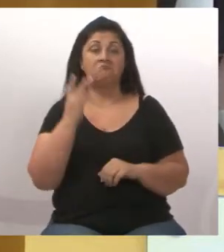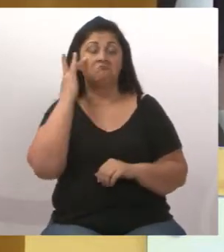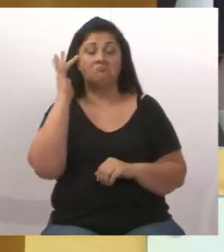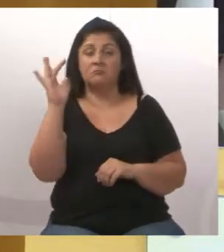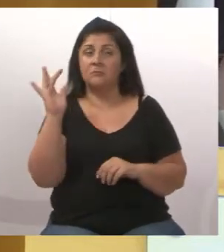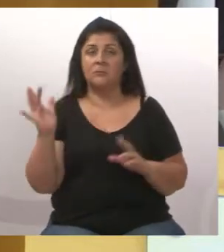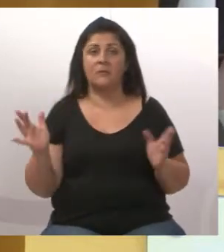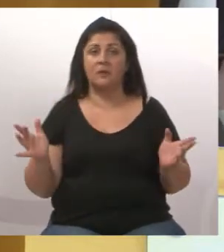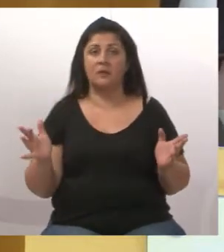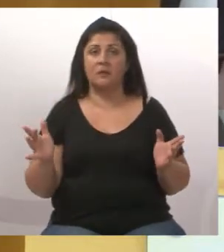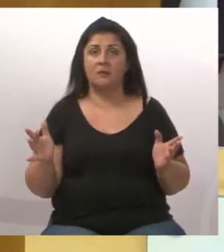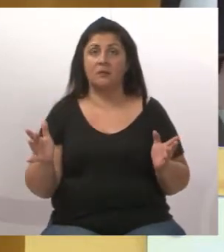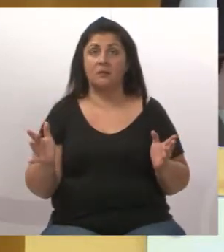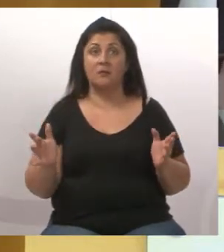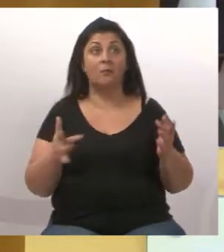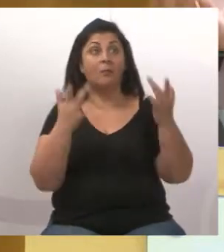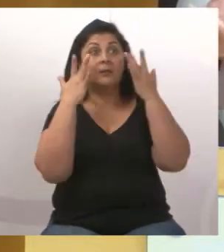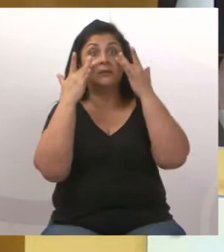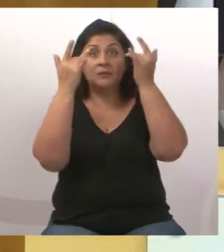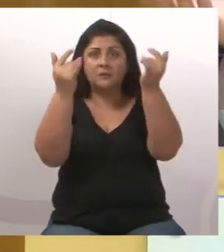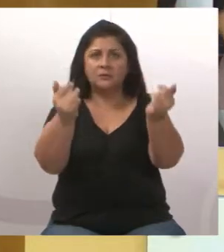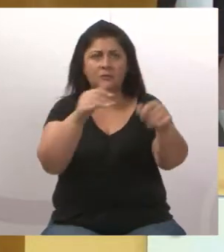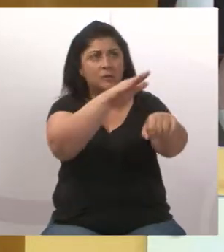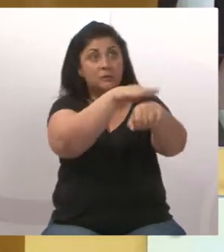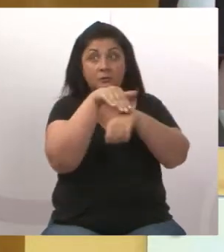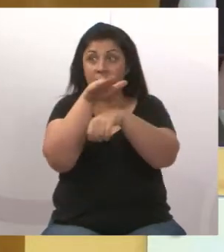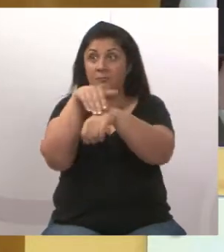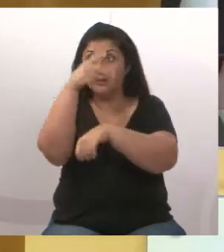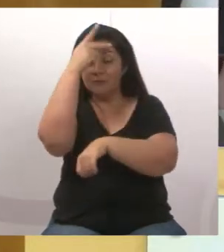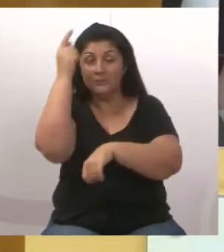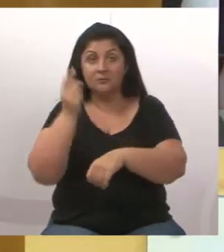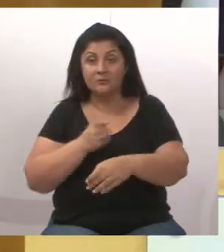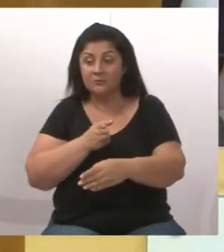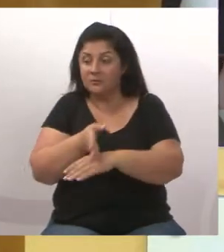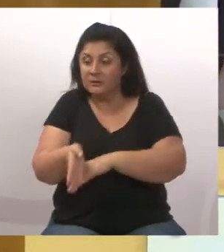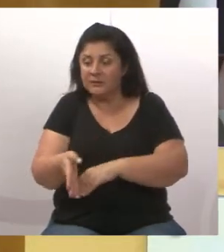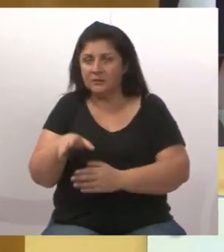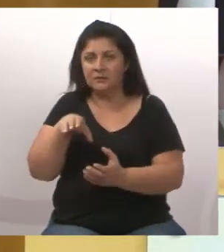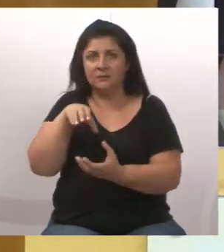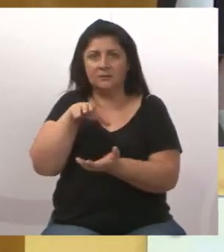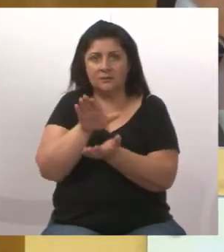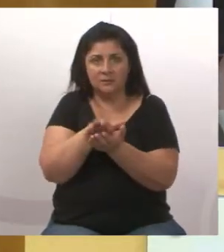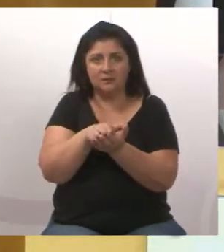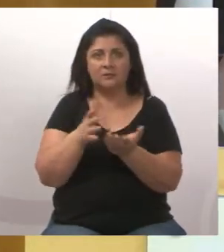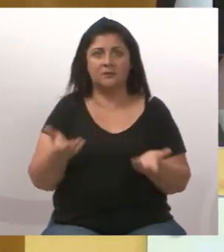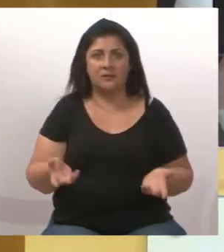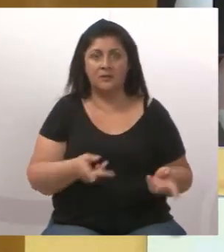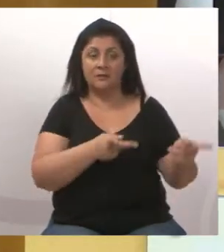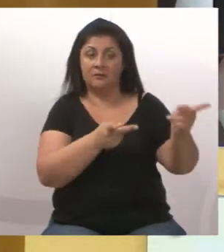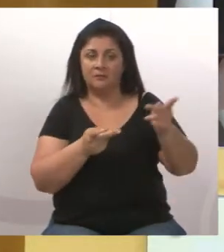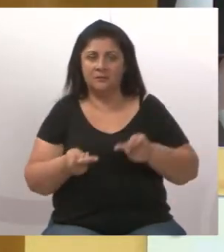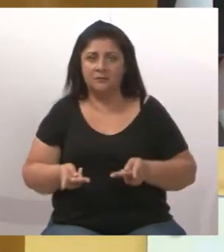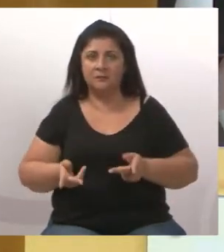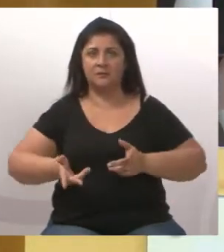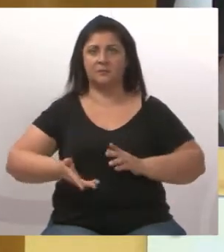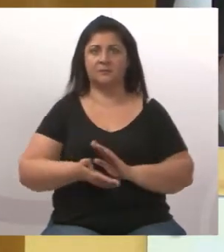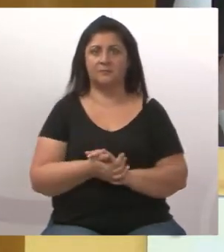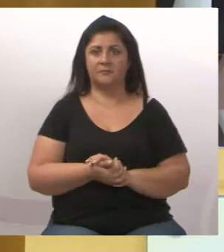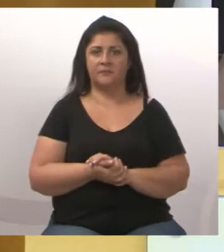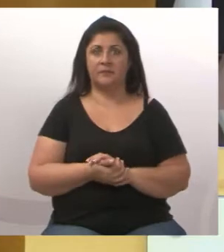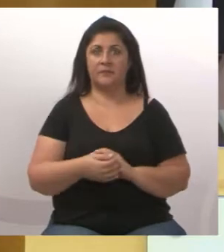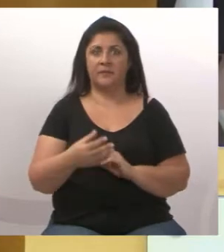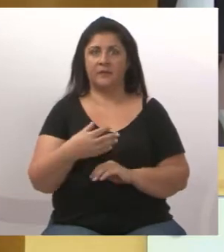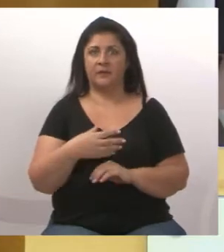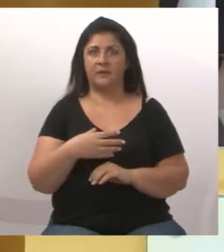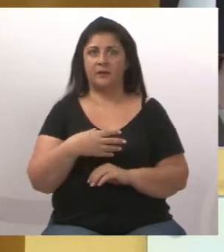aí um atrativo de chamar as pessoas para entrar em Jacareí e visitar, quem sabe, filhote de